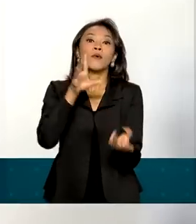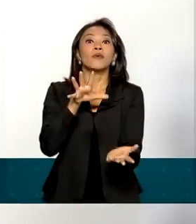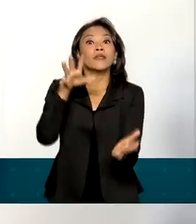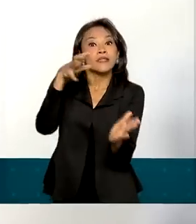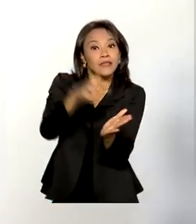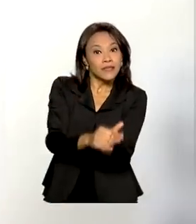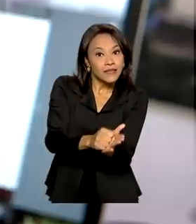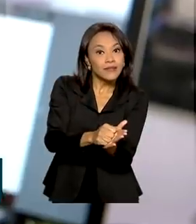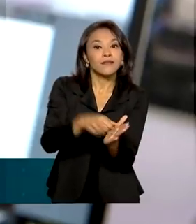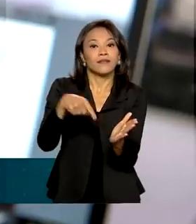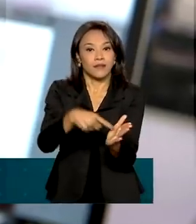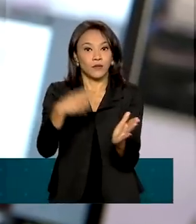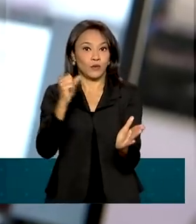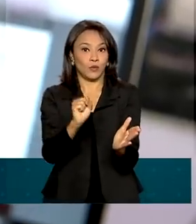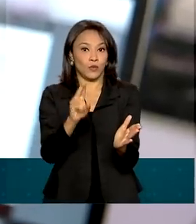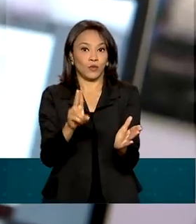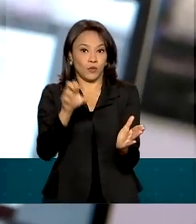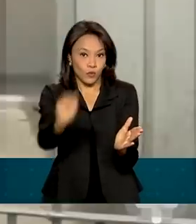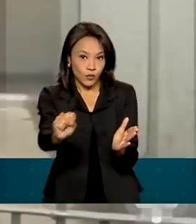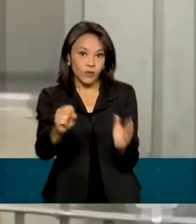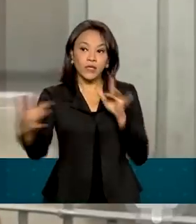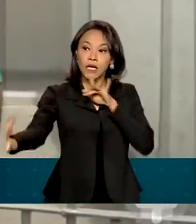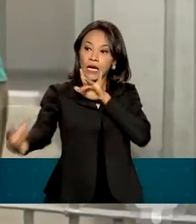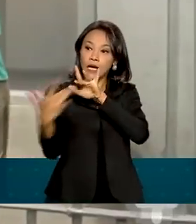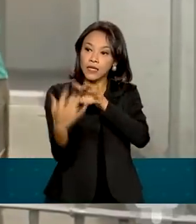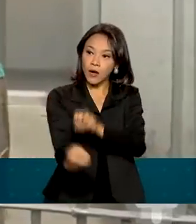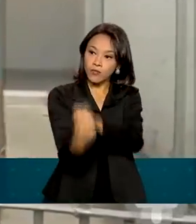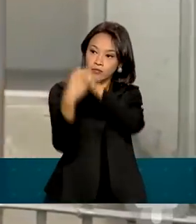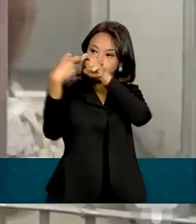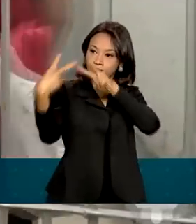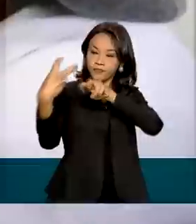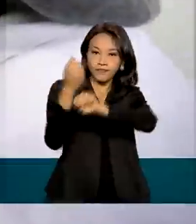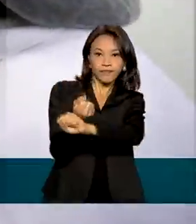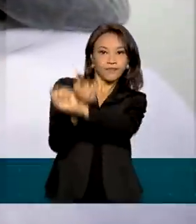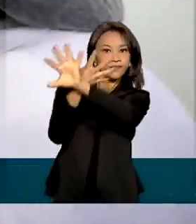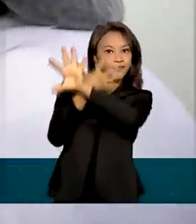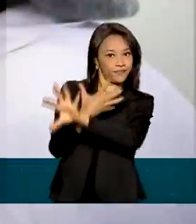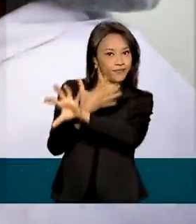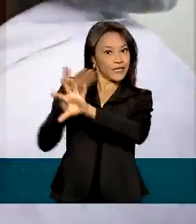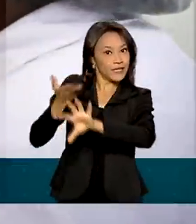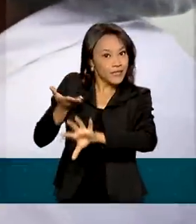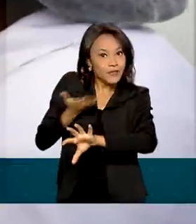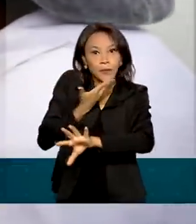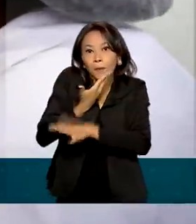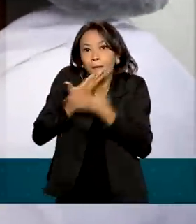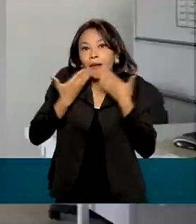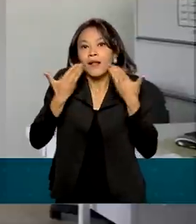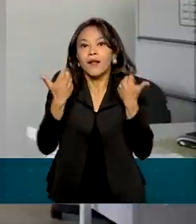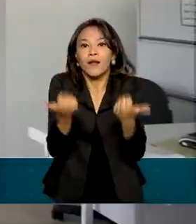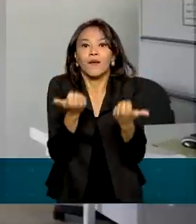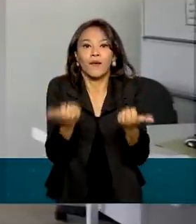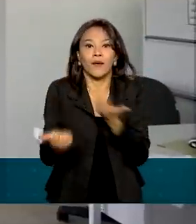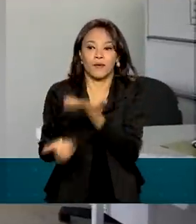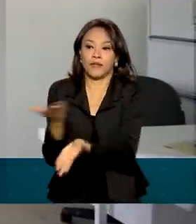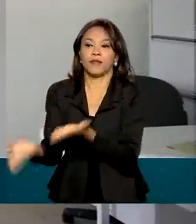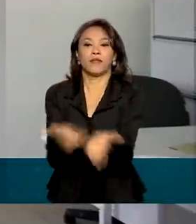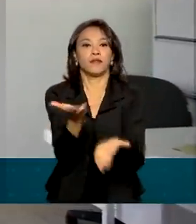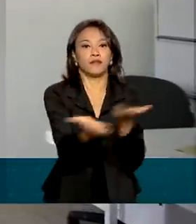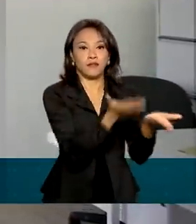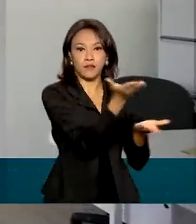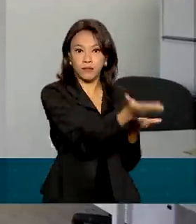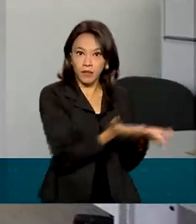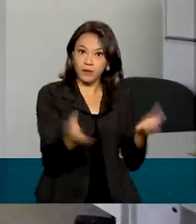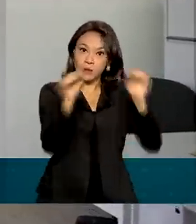canal de comunicação via internet. Exemplos de soluções que aprimoram o gerenciamento do sistema